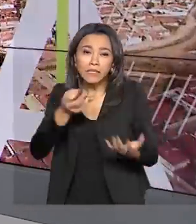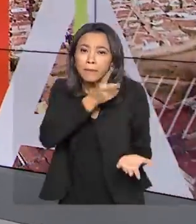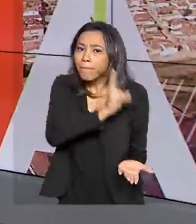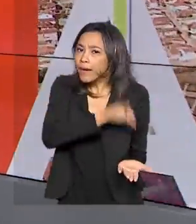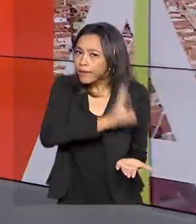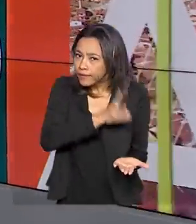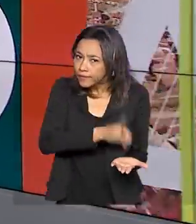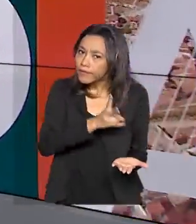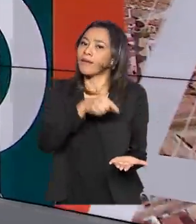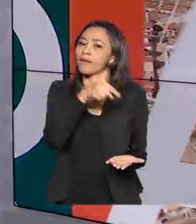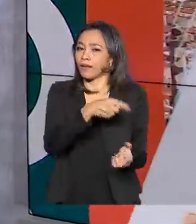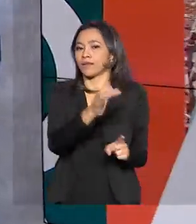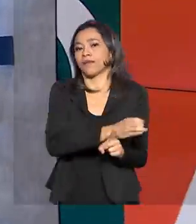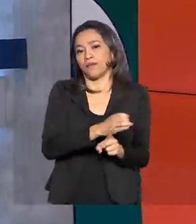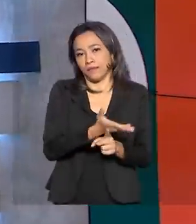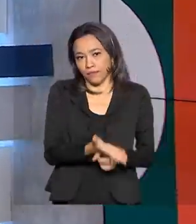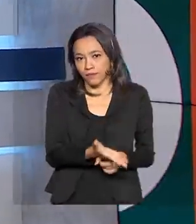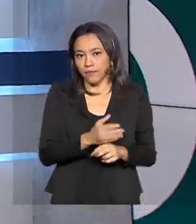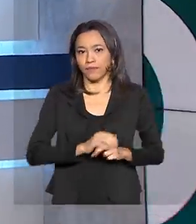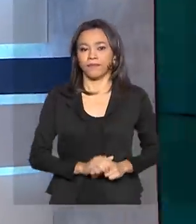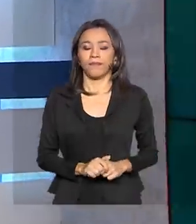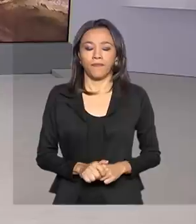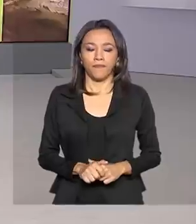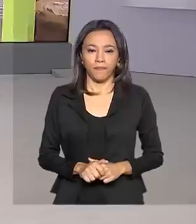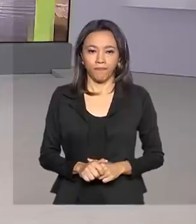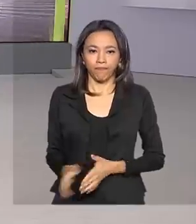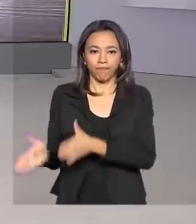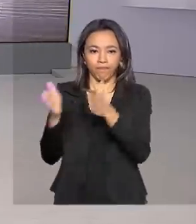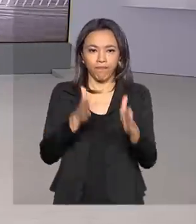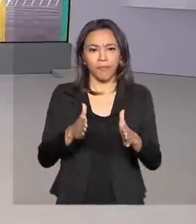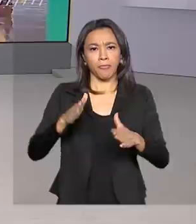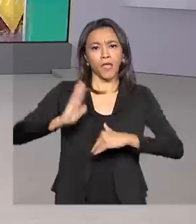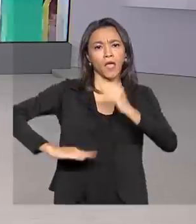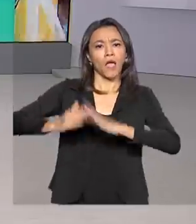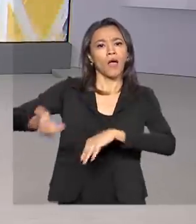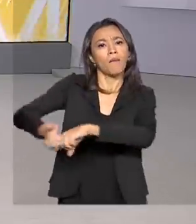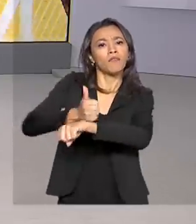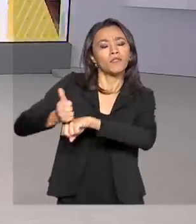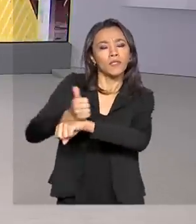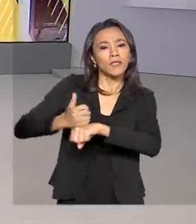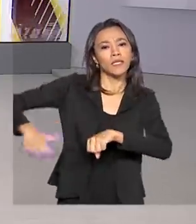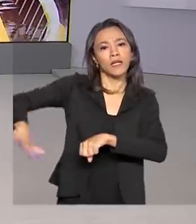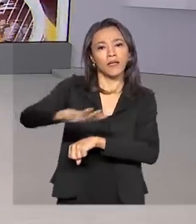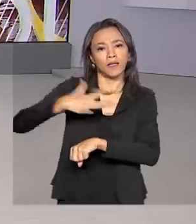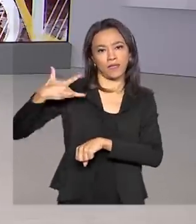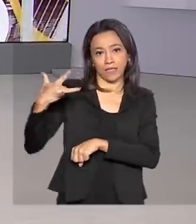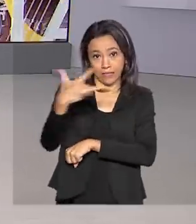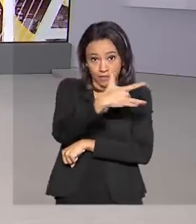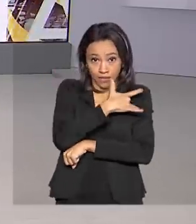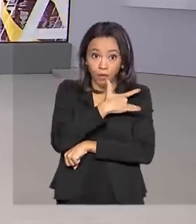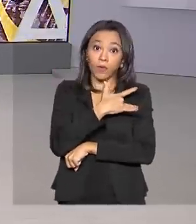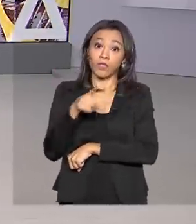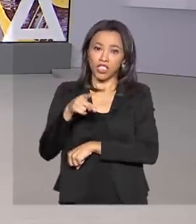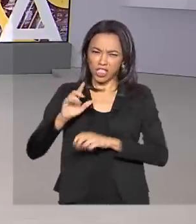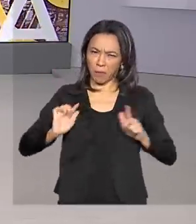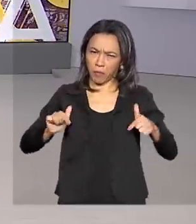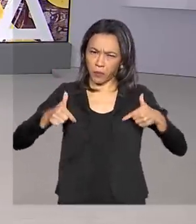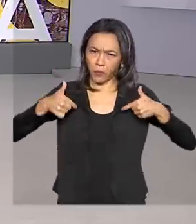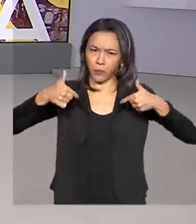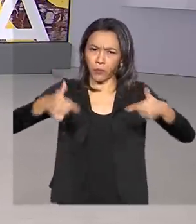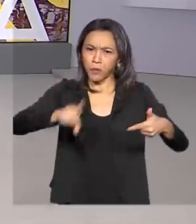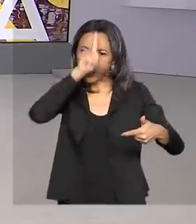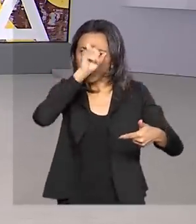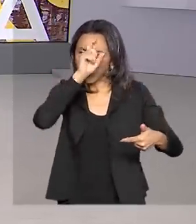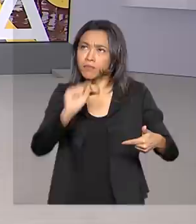serão mantidas. Profissionais de saúde do SUS, que estão na linha de frente no combate ao